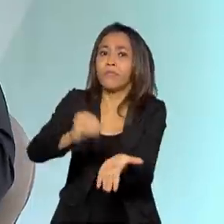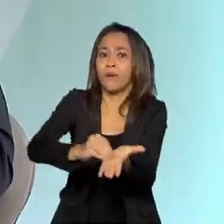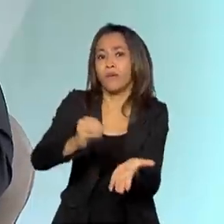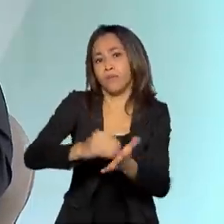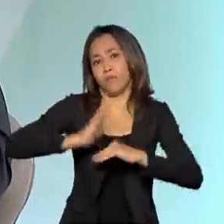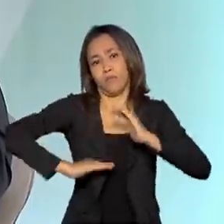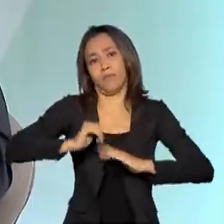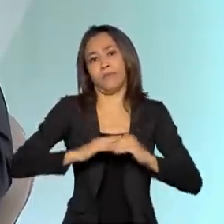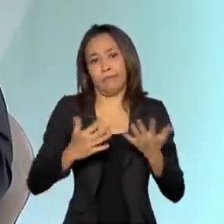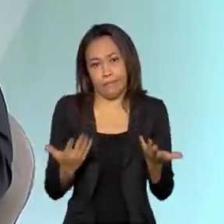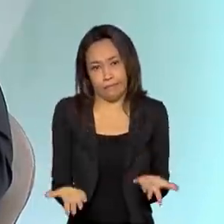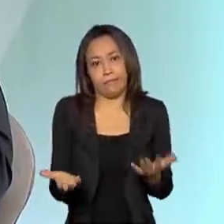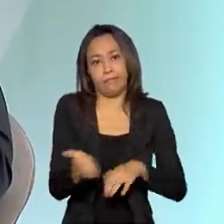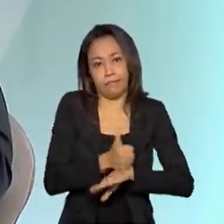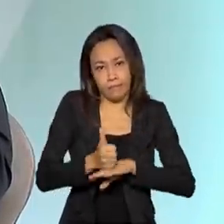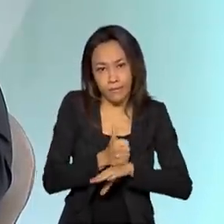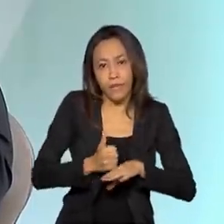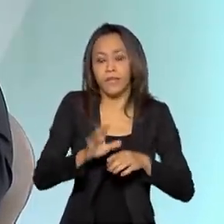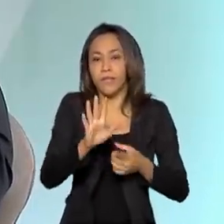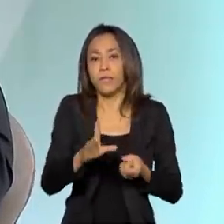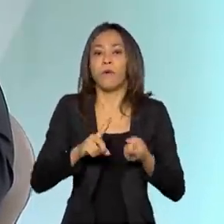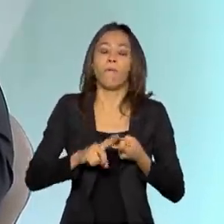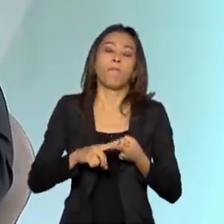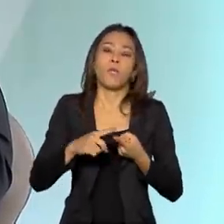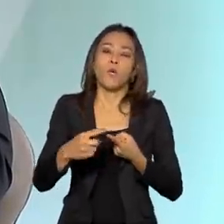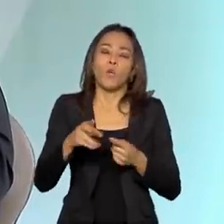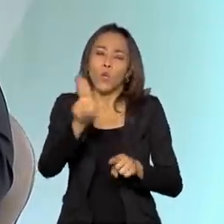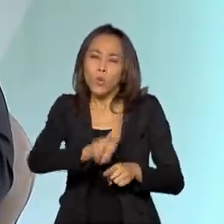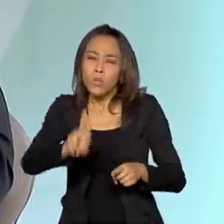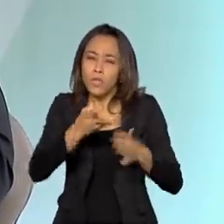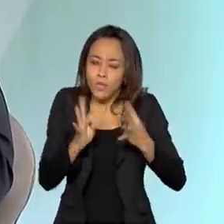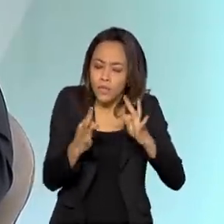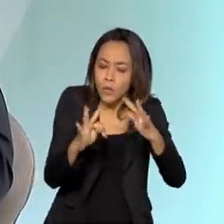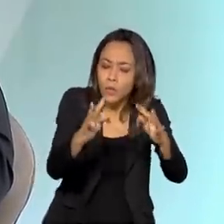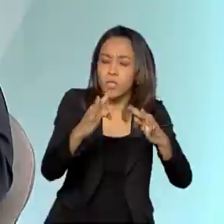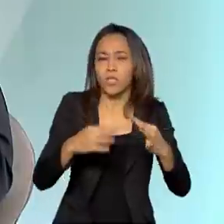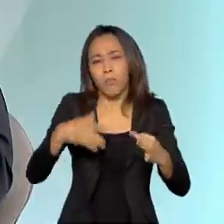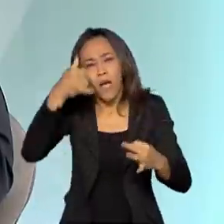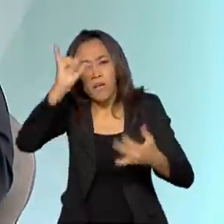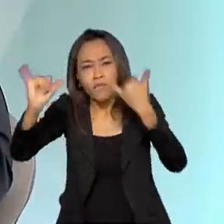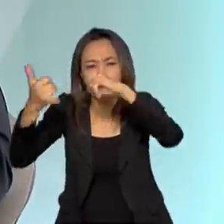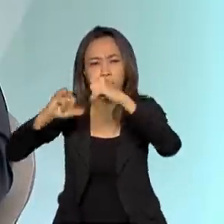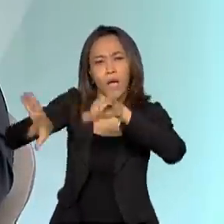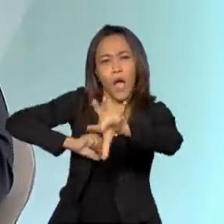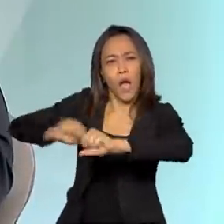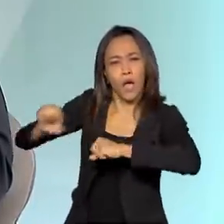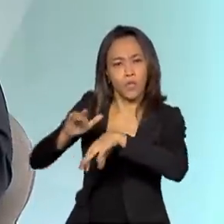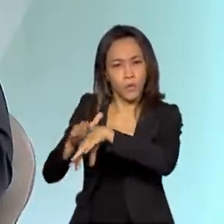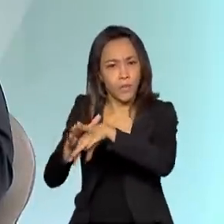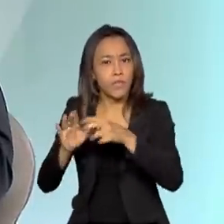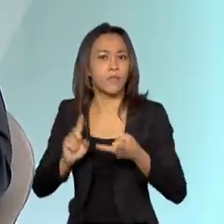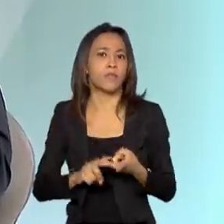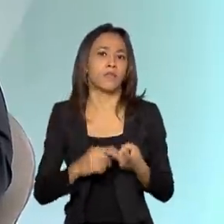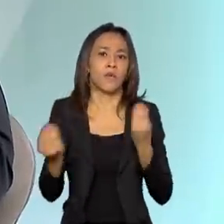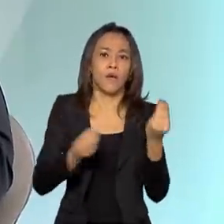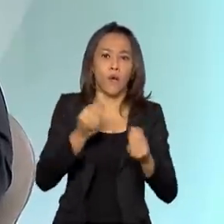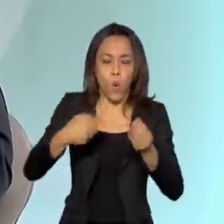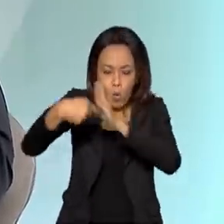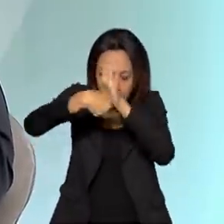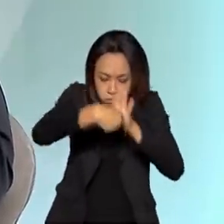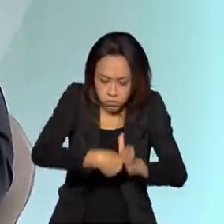Então, com a prevenção e a tecnologia nos permite fazer prevenções muito melhores, com melhores diagnósticos e com